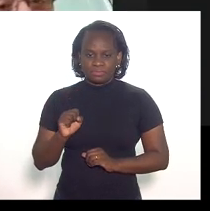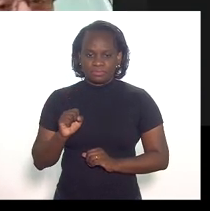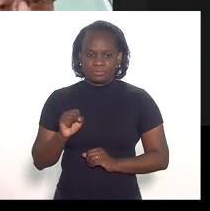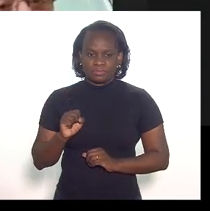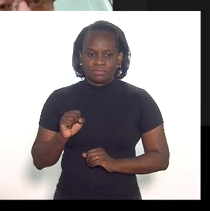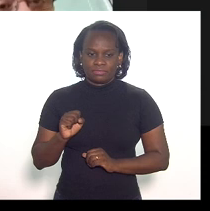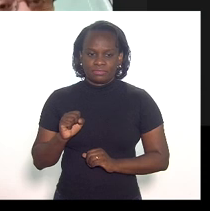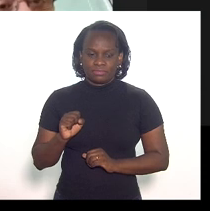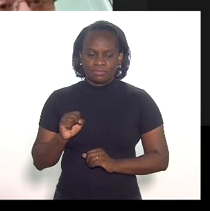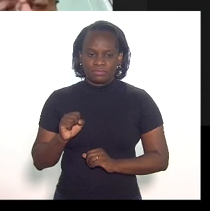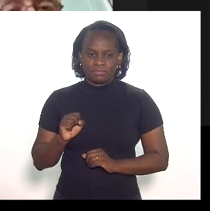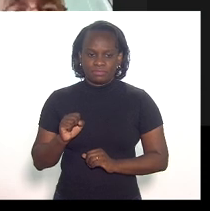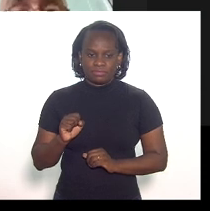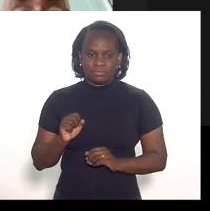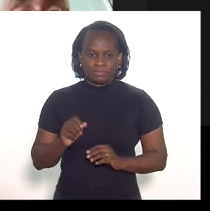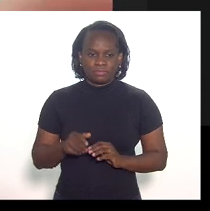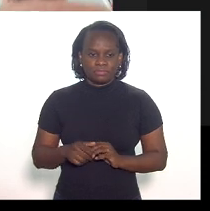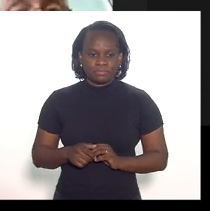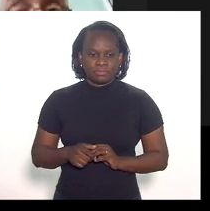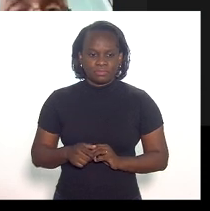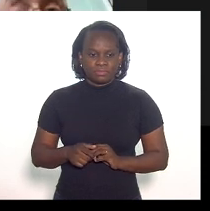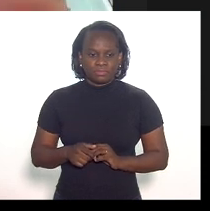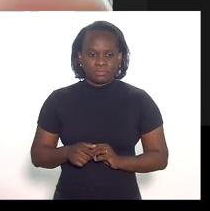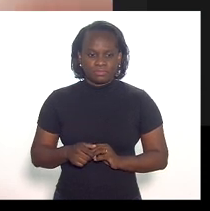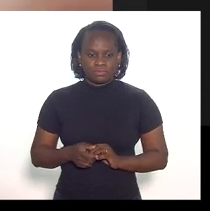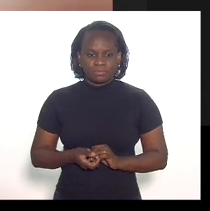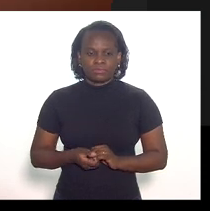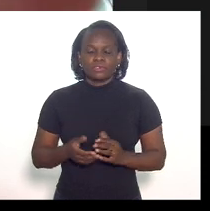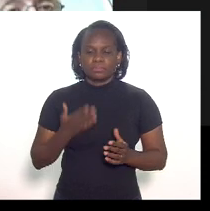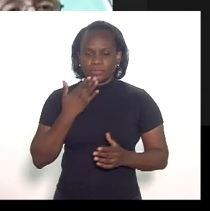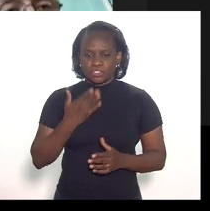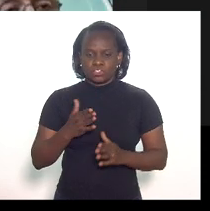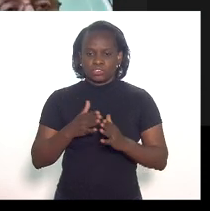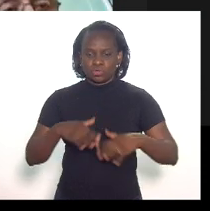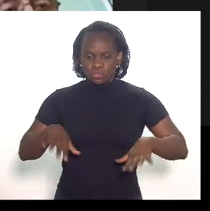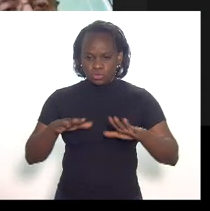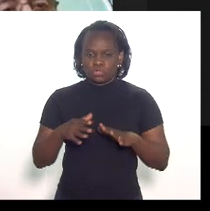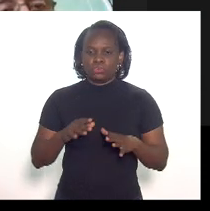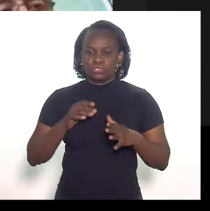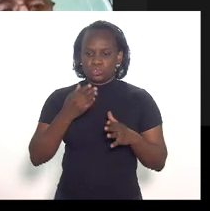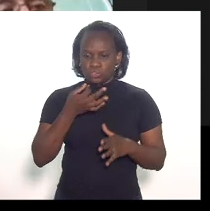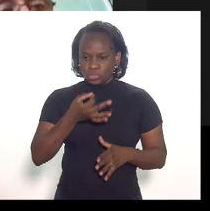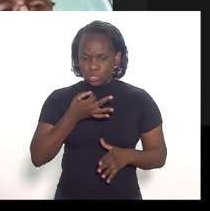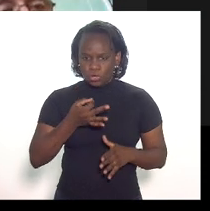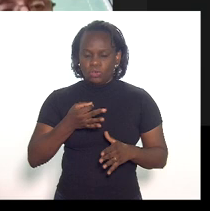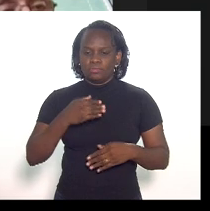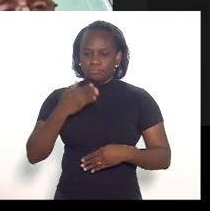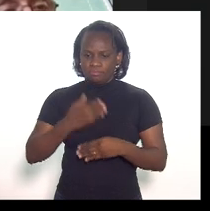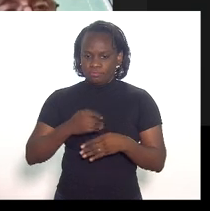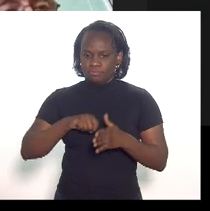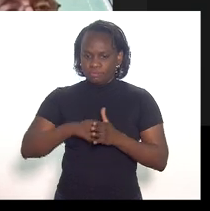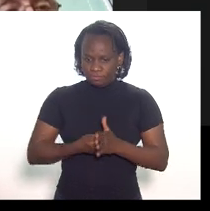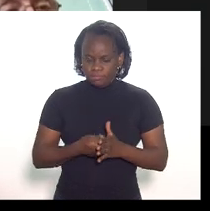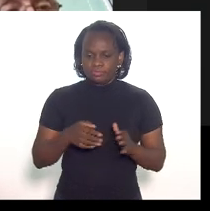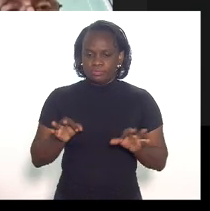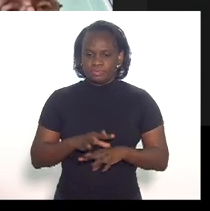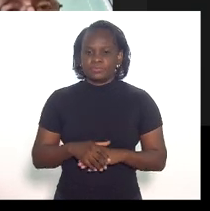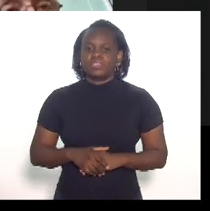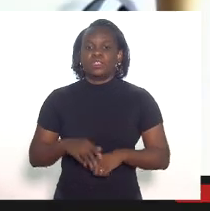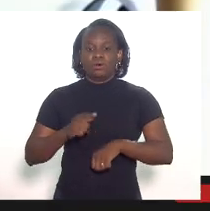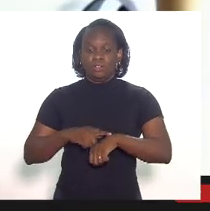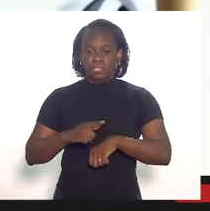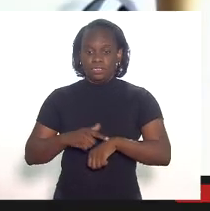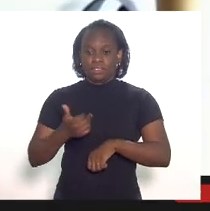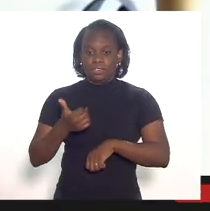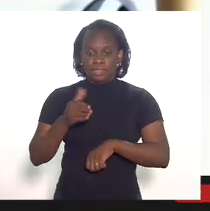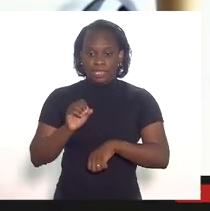Marcelo Neves, presidente. Obrigado, Marcelo. Vou pedir a todos para fechar o som para a gente iniciar. As 10 horas